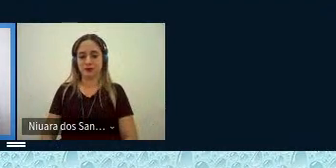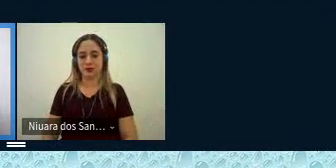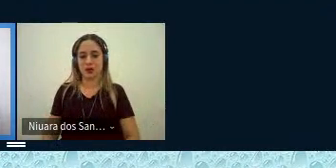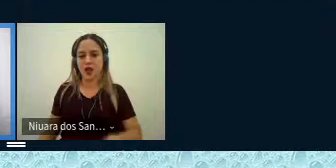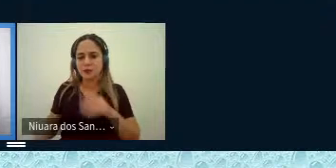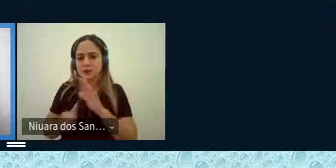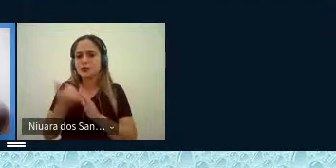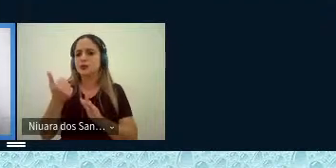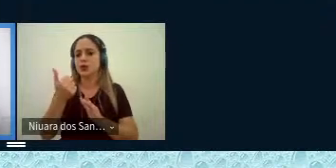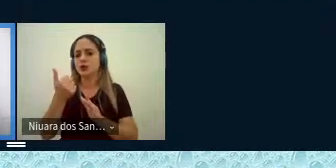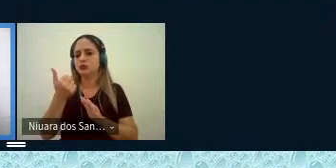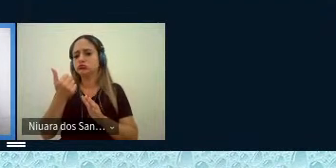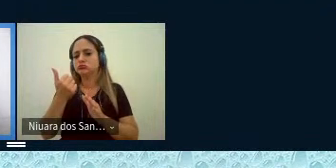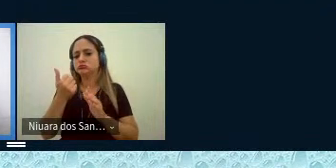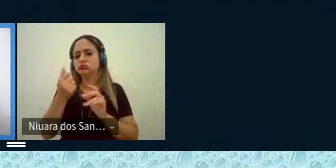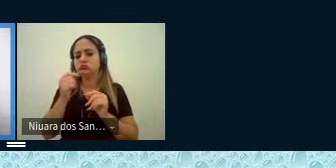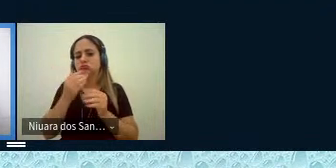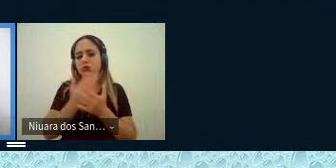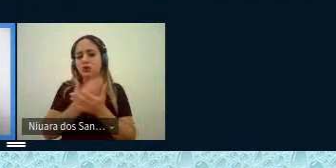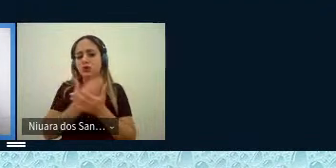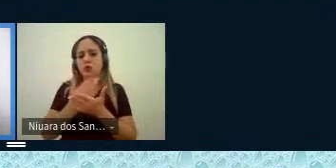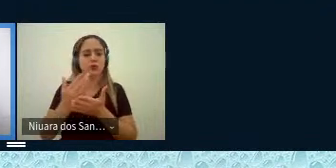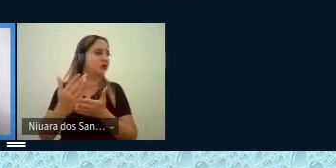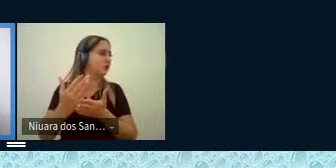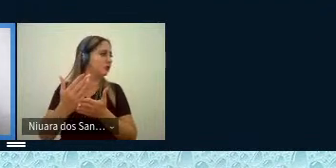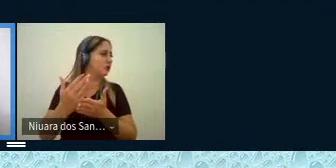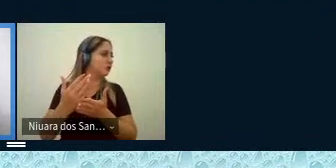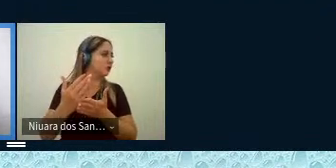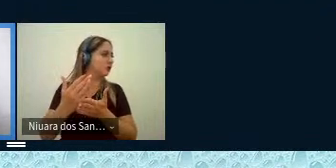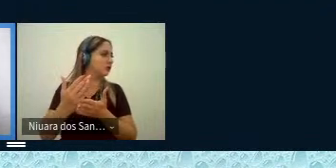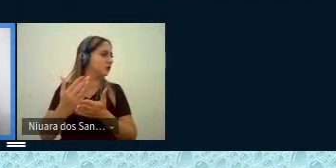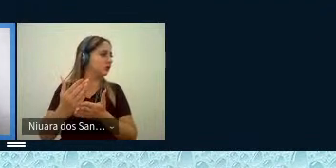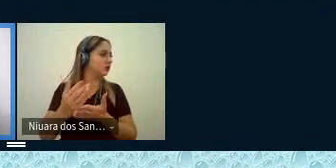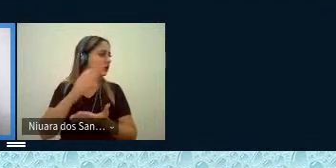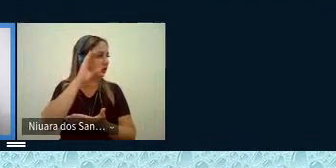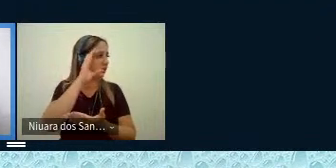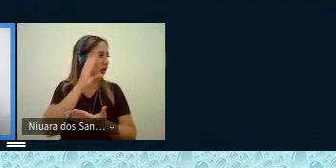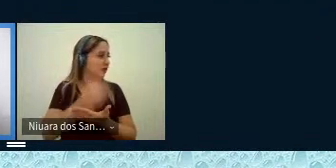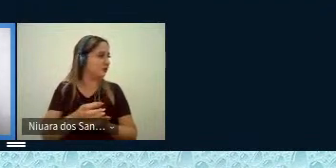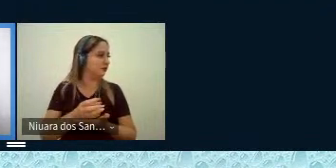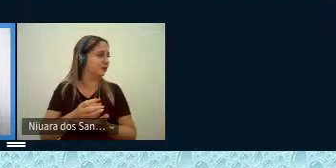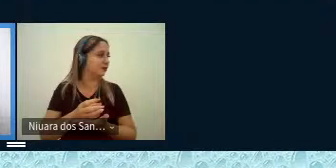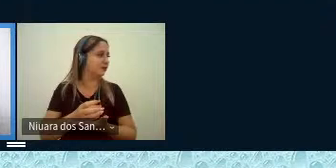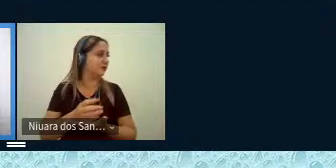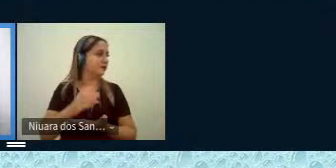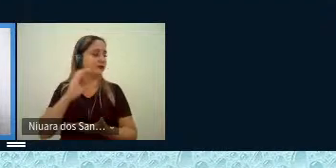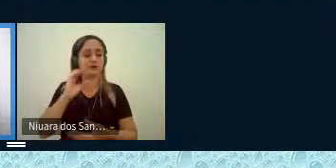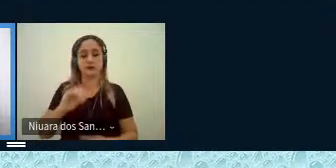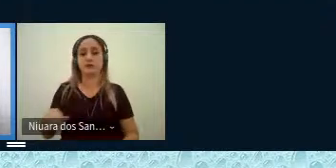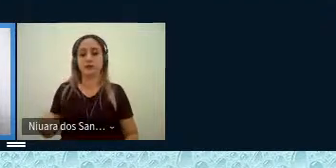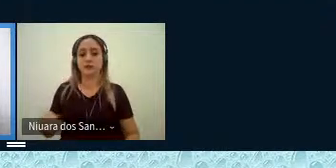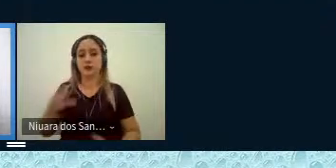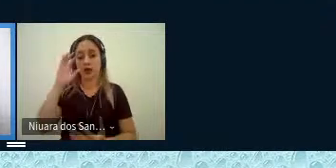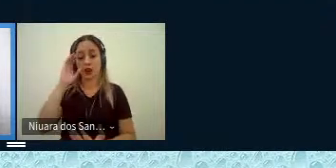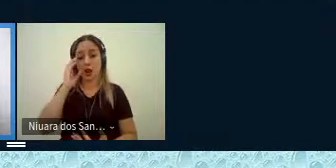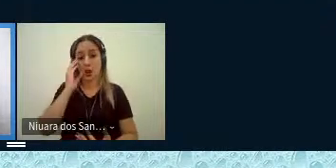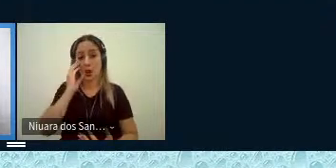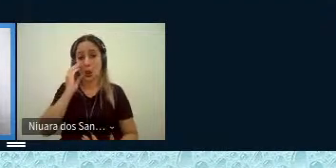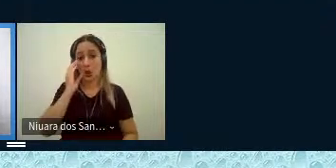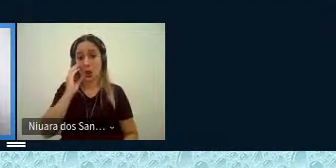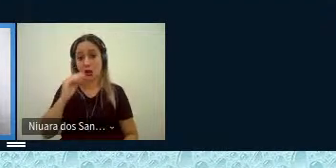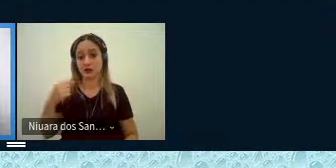partida da tese, o primeiro ponto era o glossário das vozes que contam, um glossário muito mais concentrado